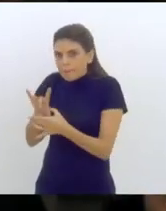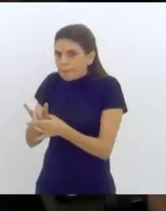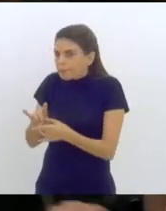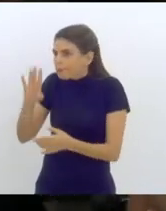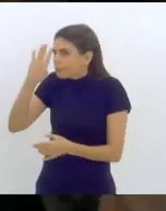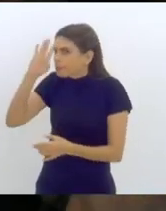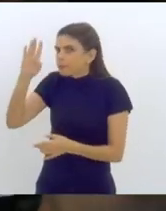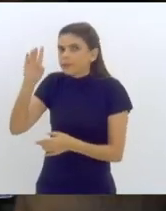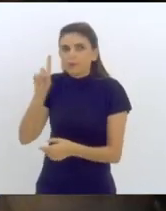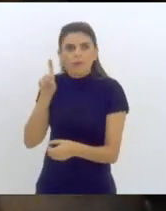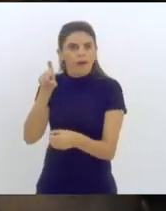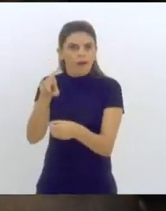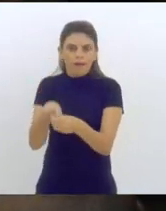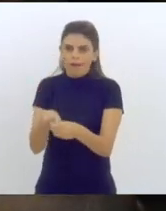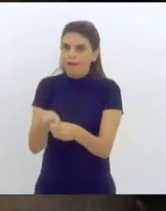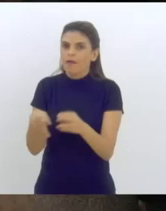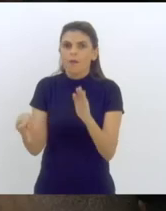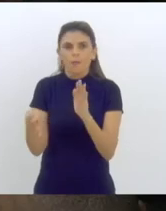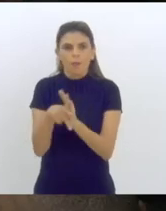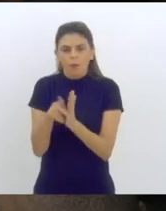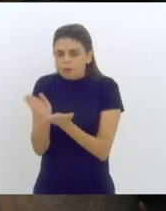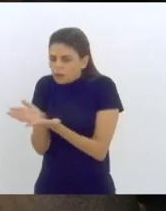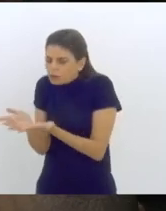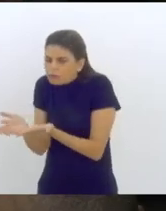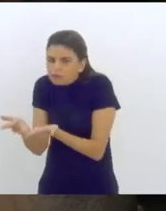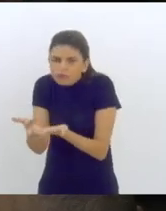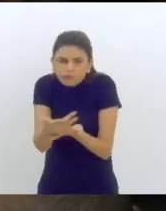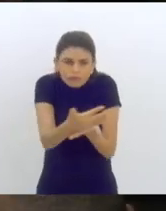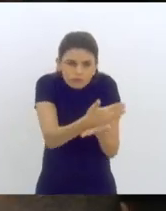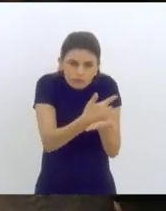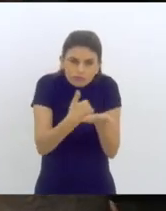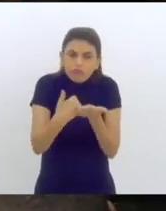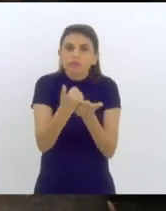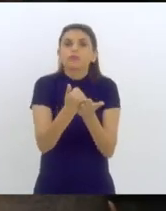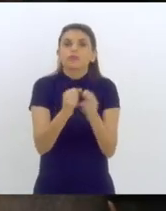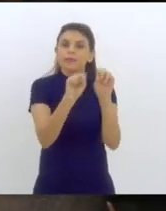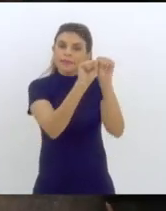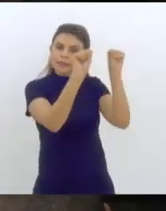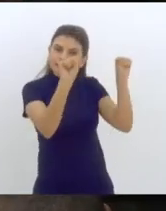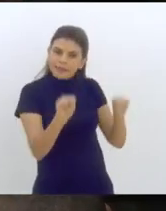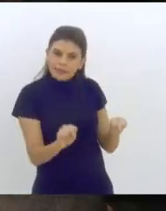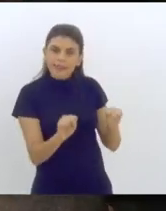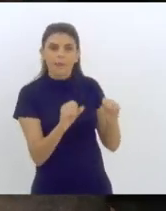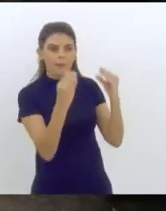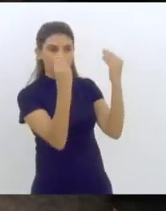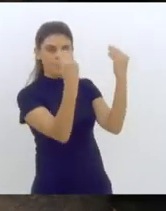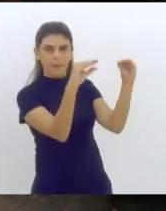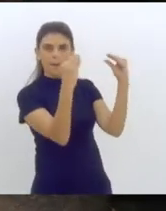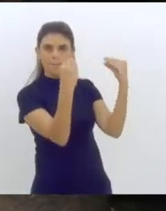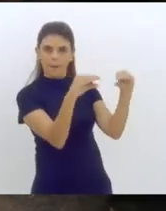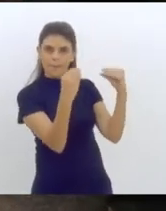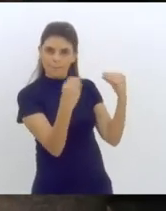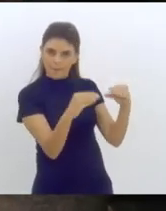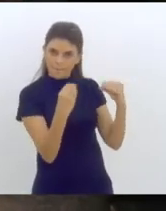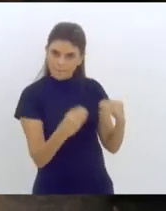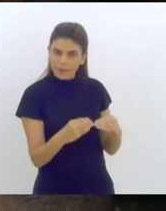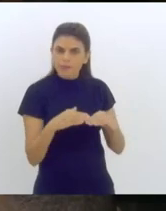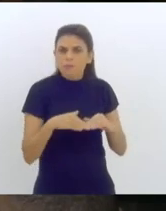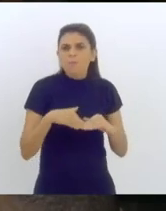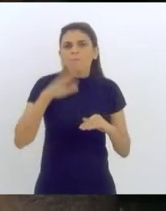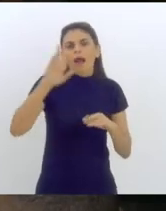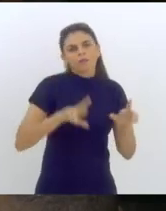aliada a um sólido banco de dados para simular impactos das mais